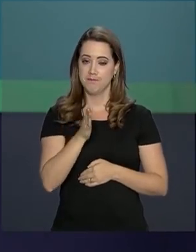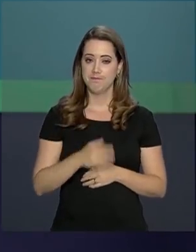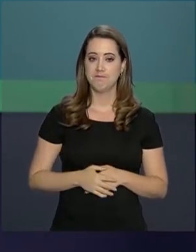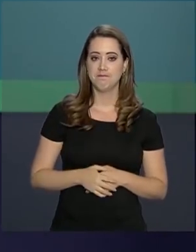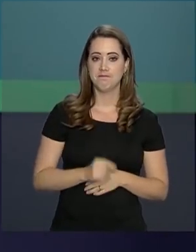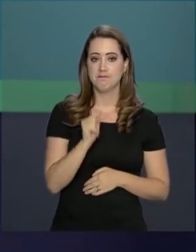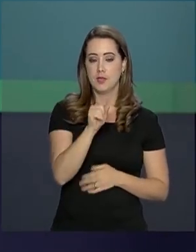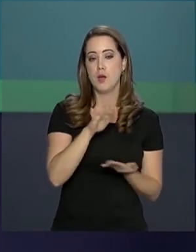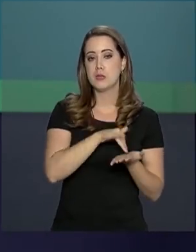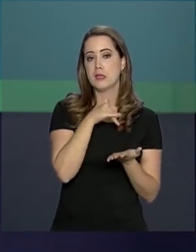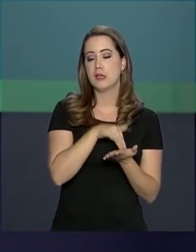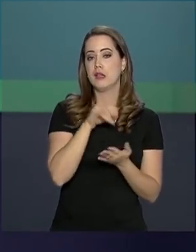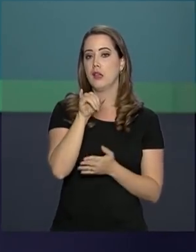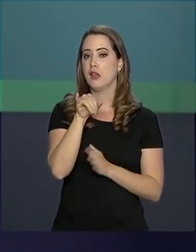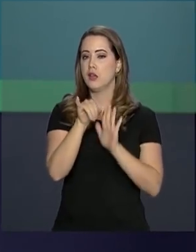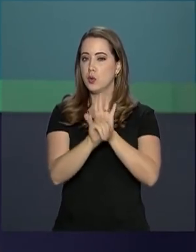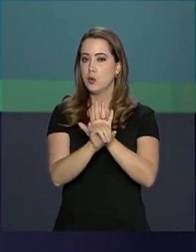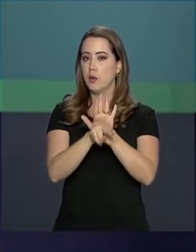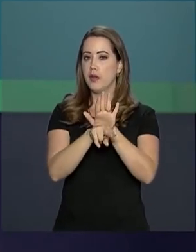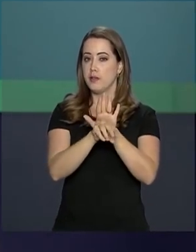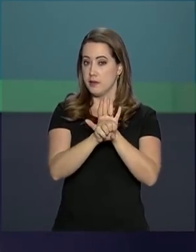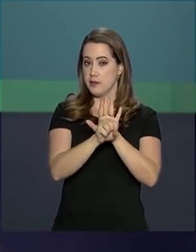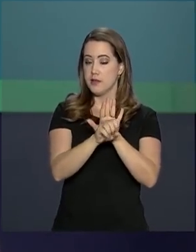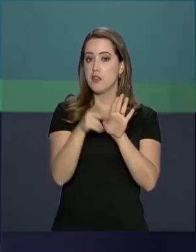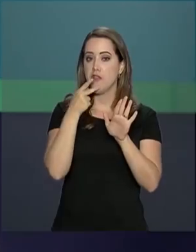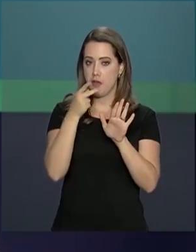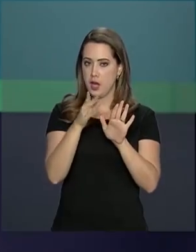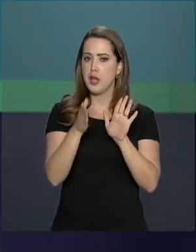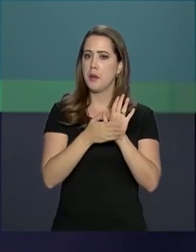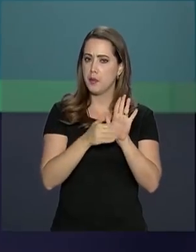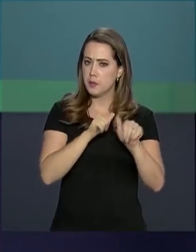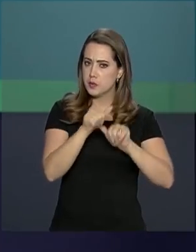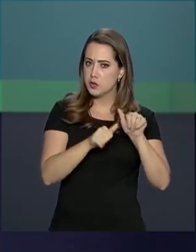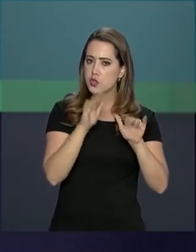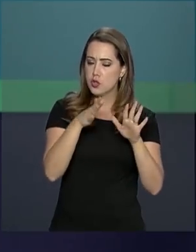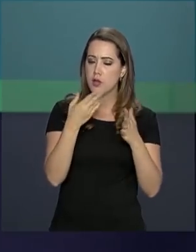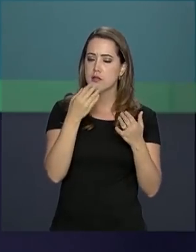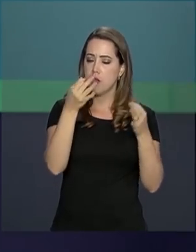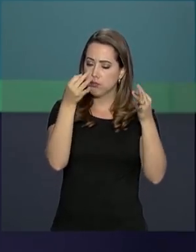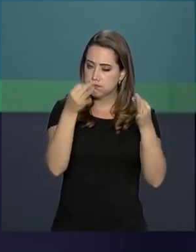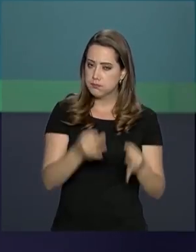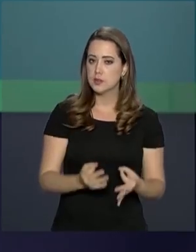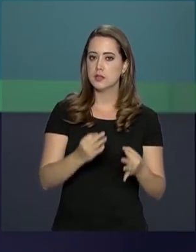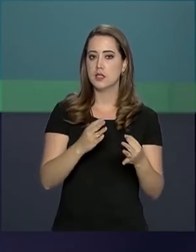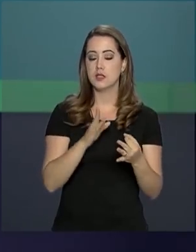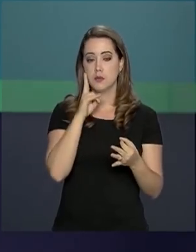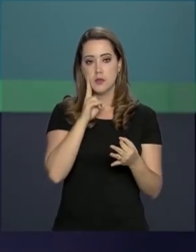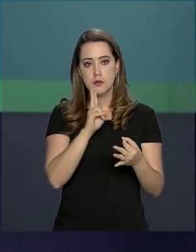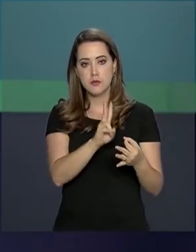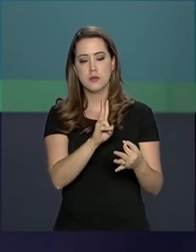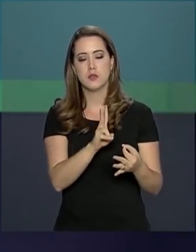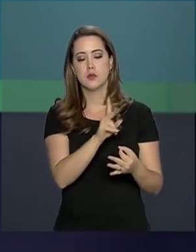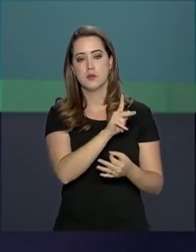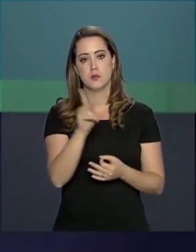Secretário da Previdência afirma que proposta de reforma já está pronta para avaliação do presidente Bolsonaro.